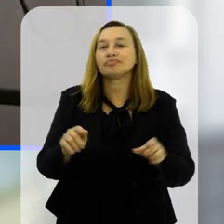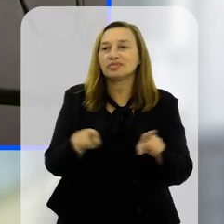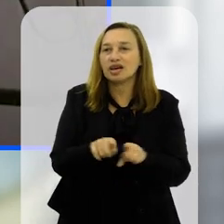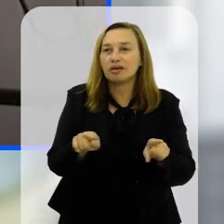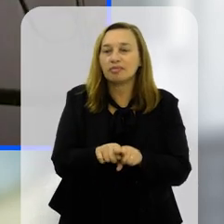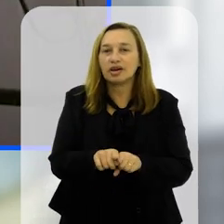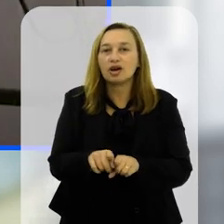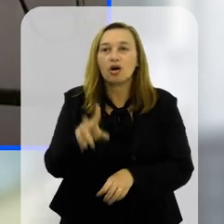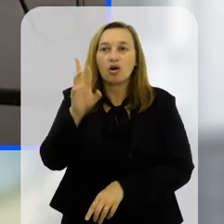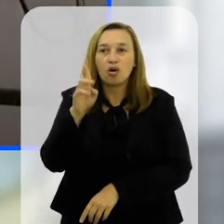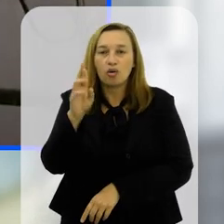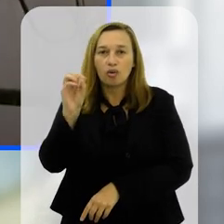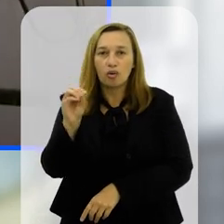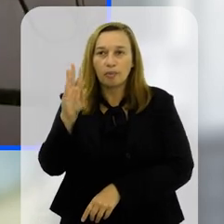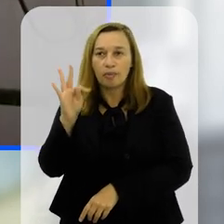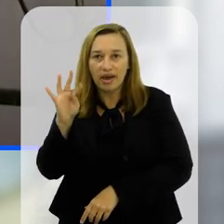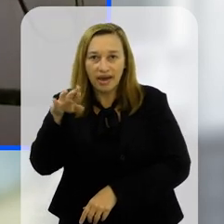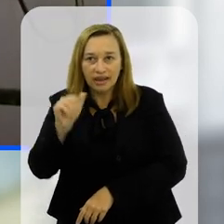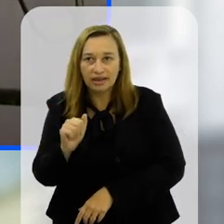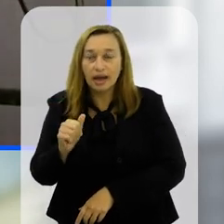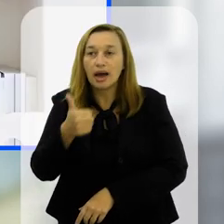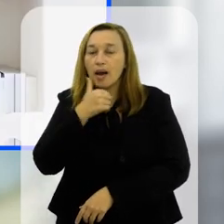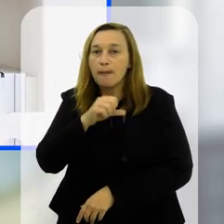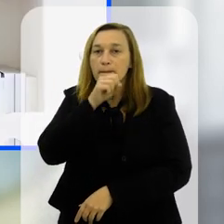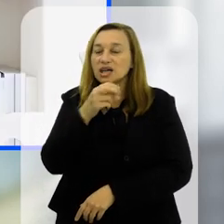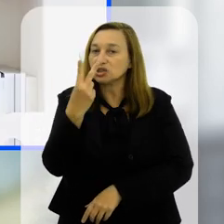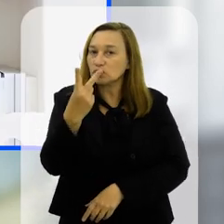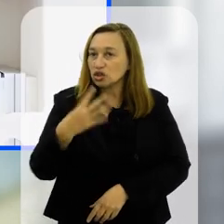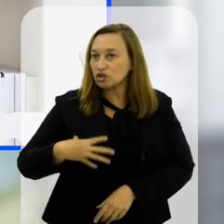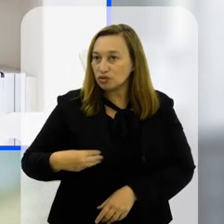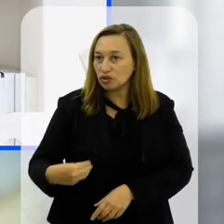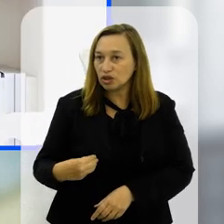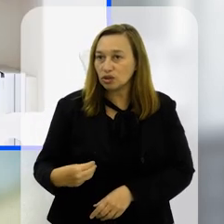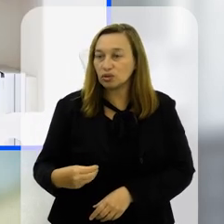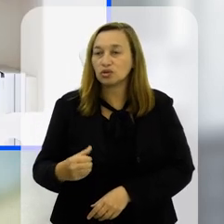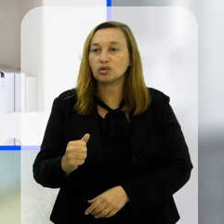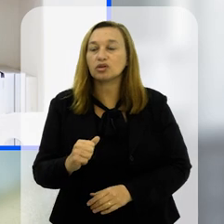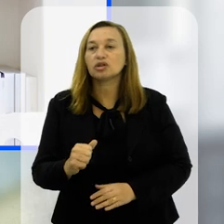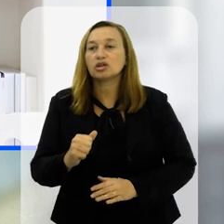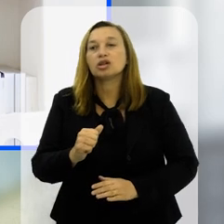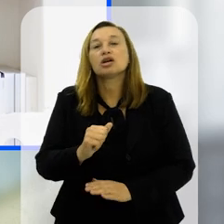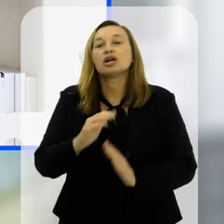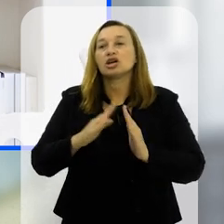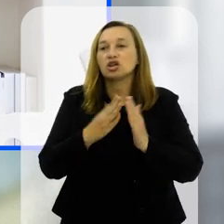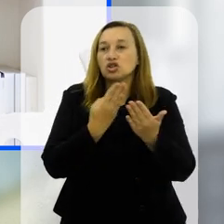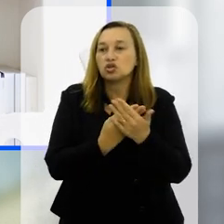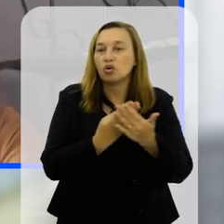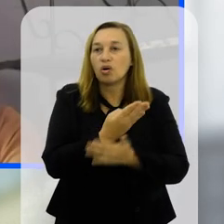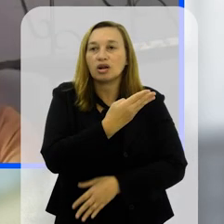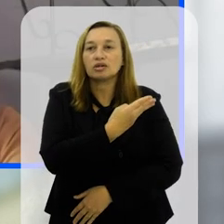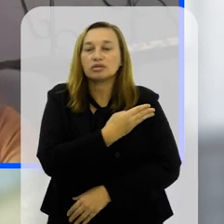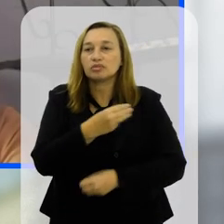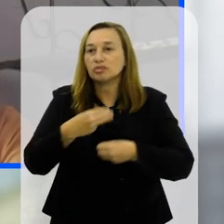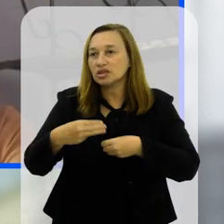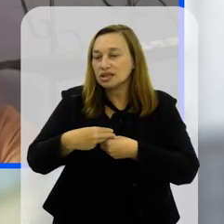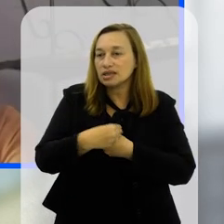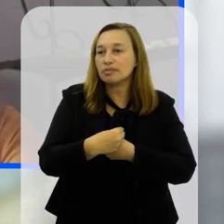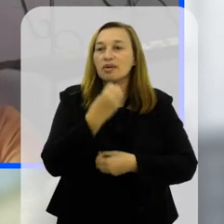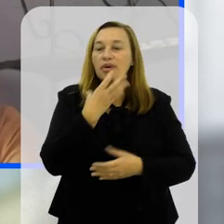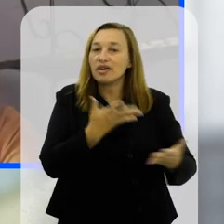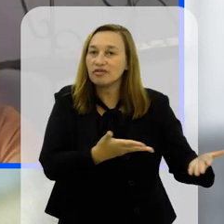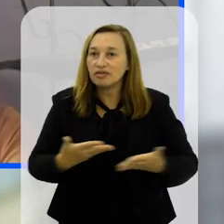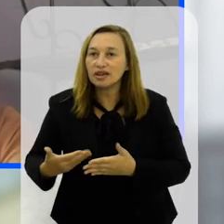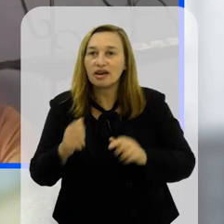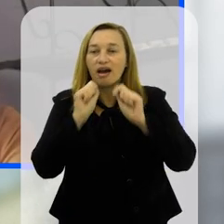e com a Roberta Cardoso Afo, mãe de dois filhos estudantes de escolas municipais Sejam muito bem